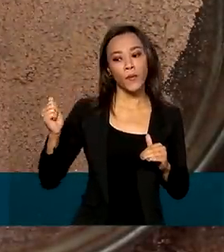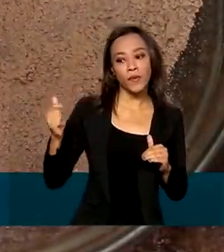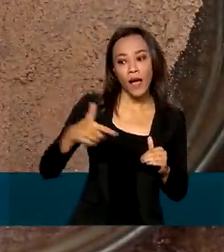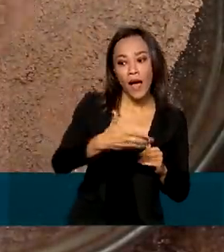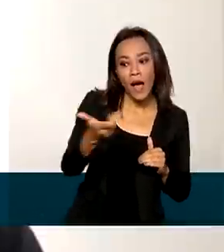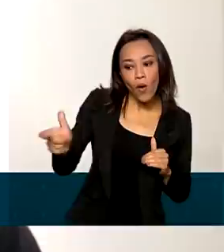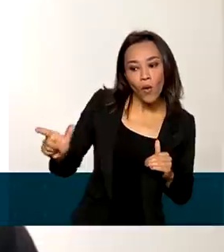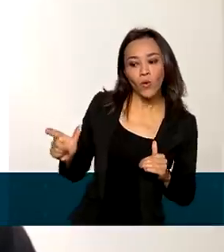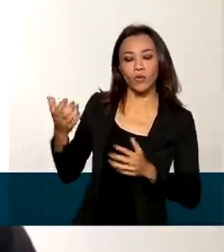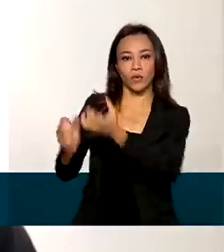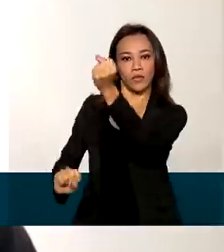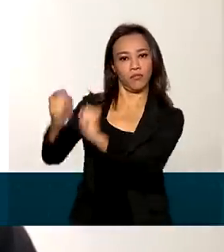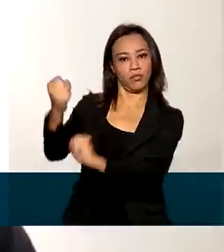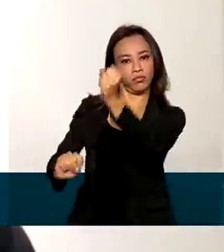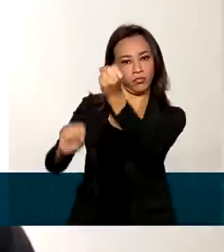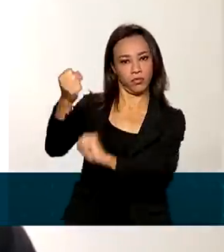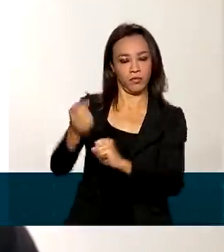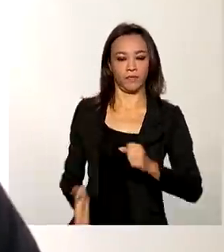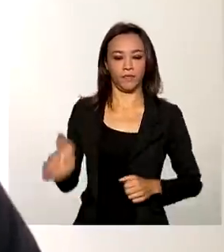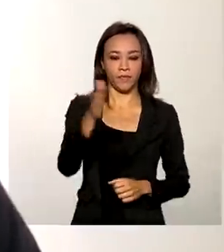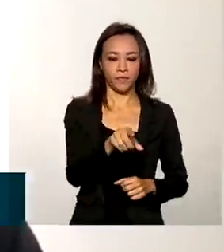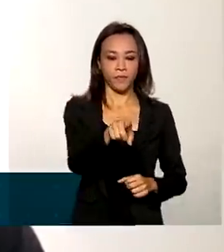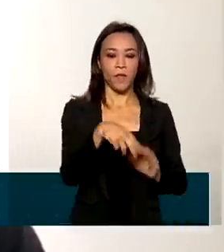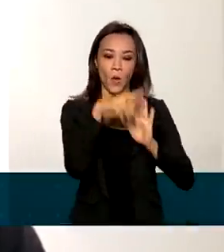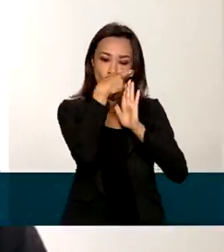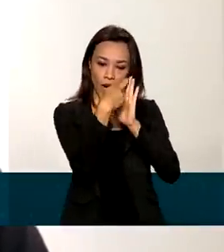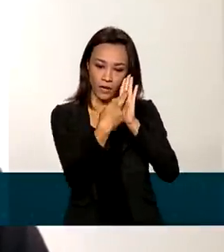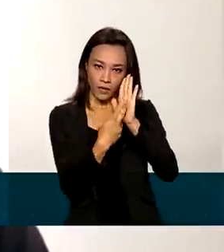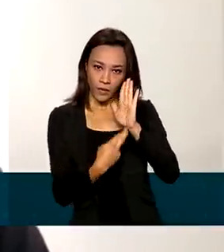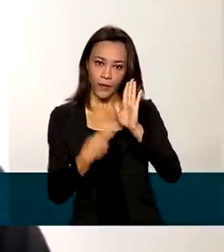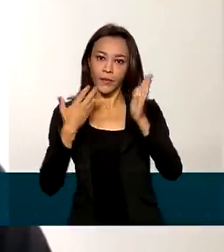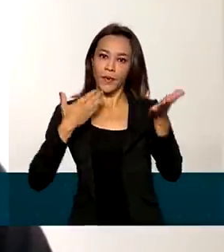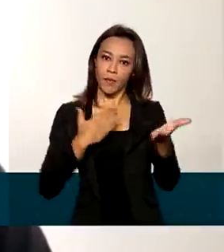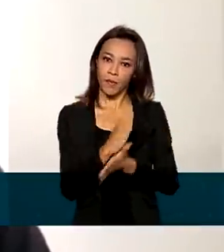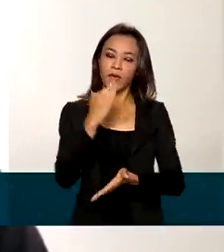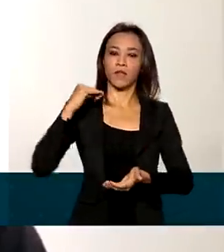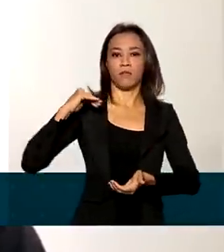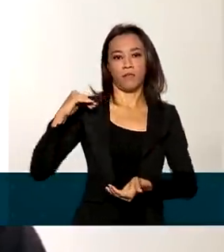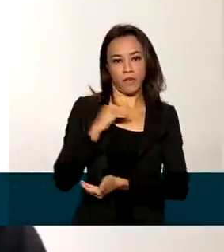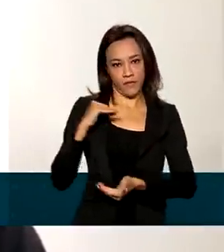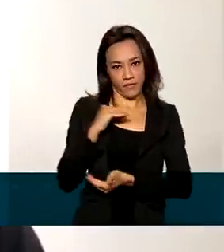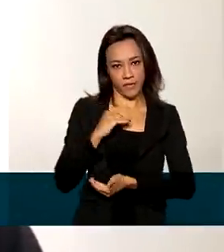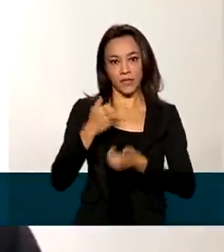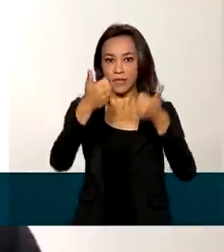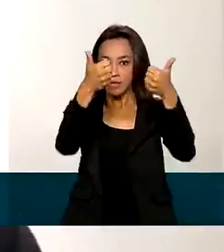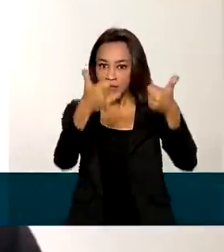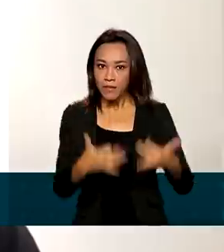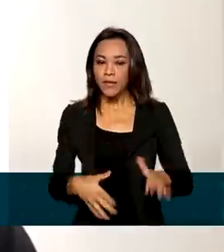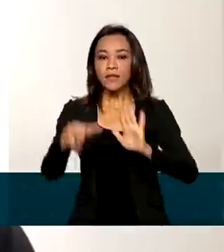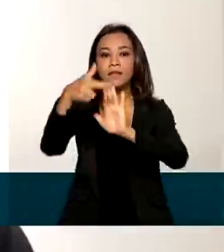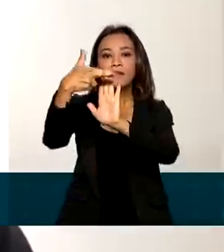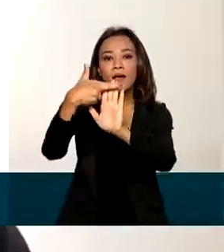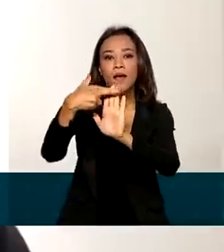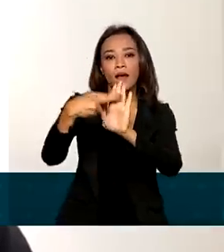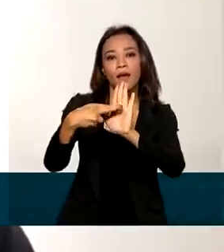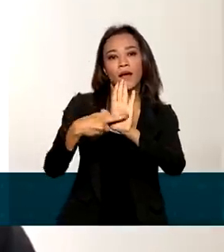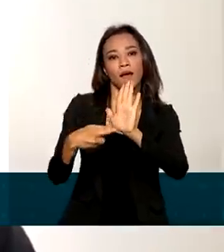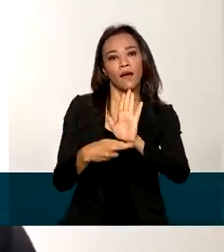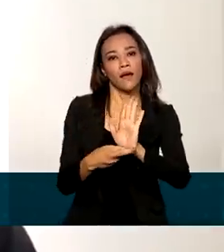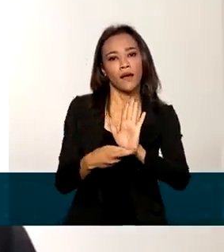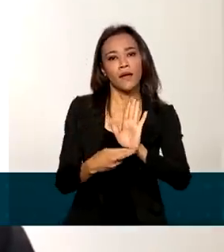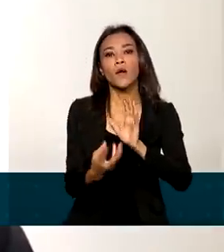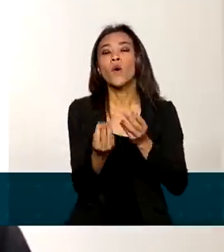refinados. A proposta regulatória aprovada pela Anvisa prevê a definição de critérios, tanto de